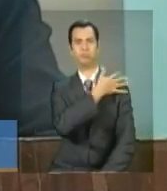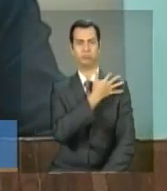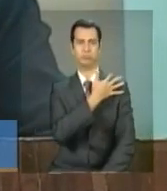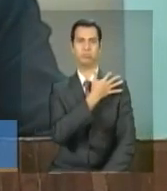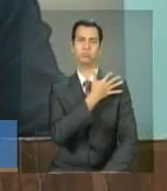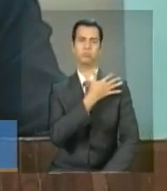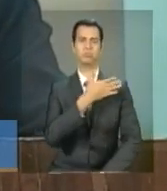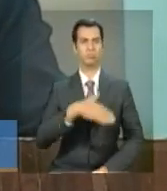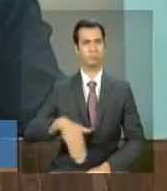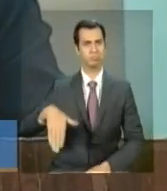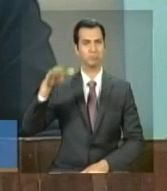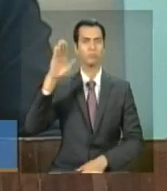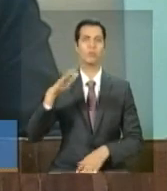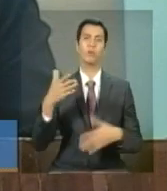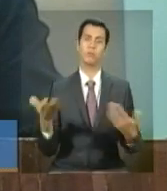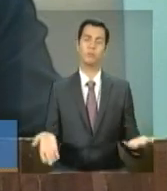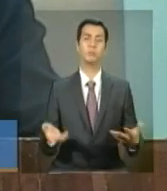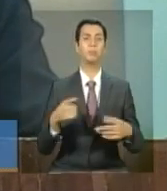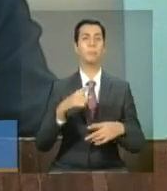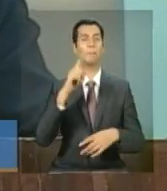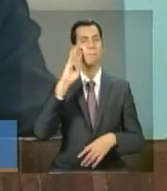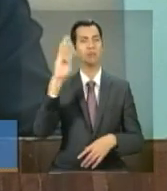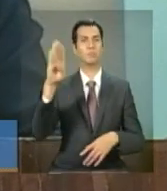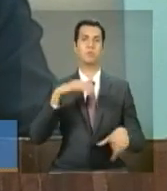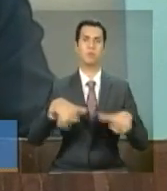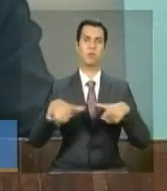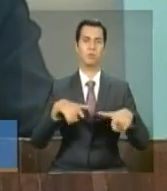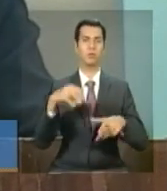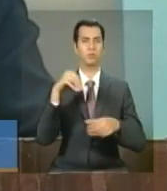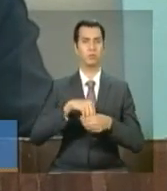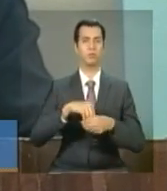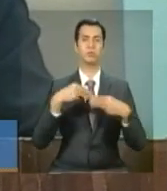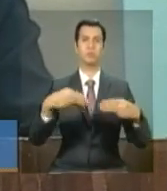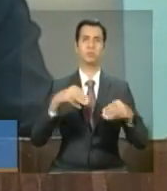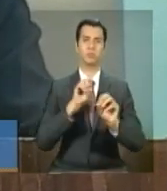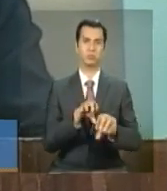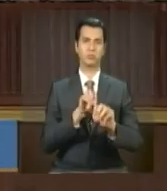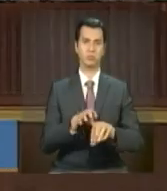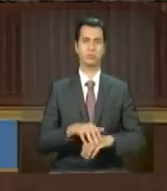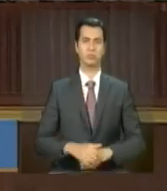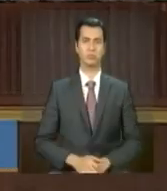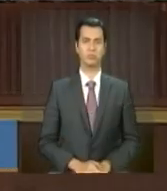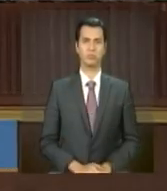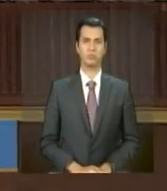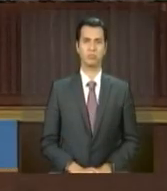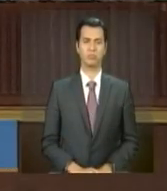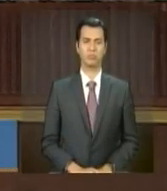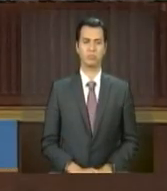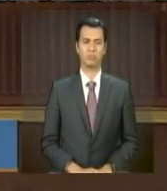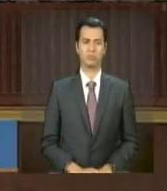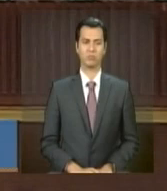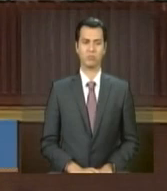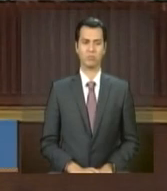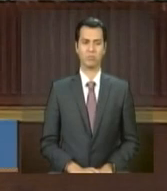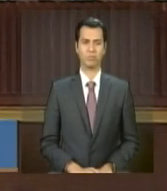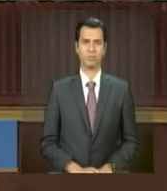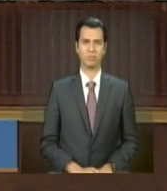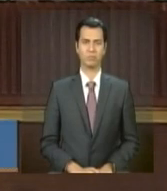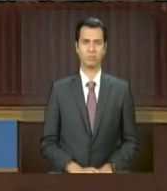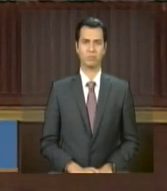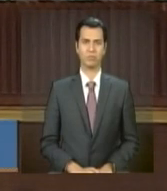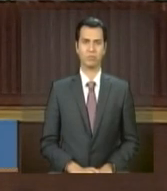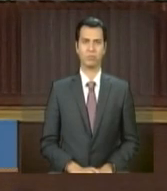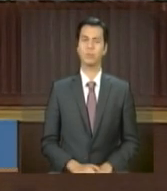ao longo da vida. Então, essas são as principais ações da educação no âmbito deste plano. Temos uma pergunta aqui, de